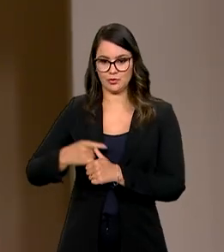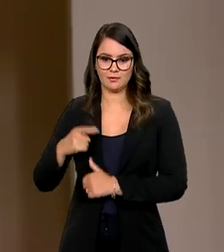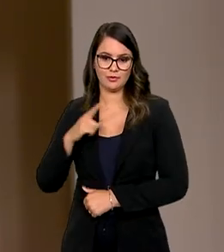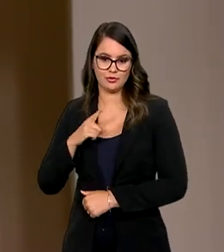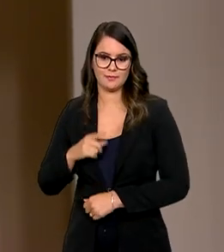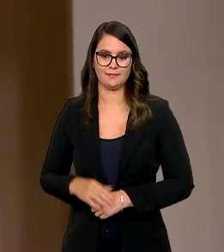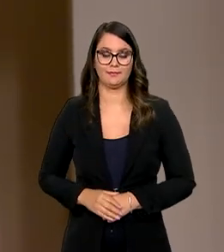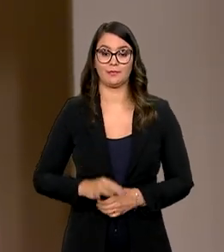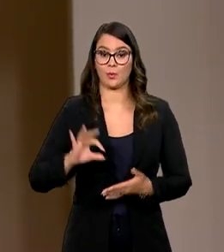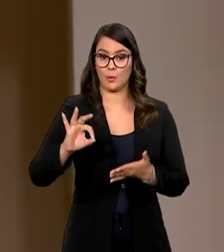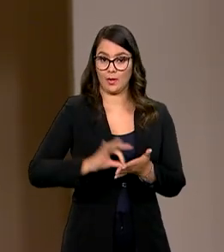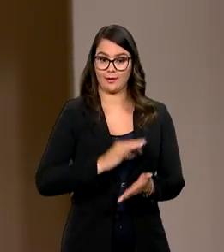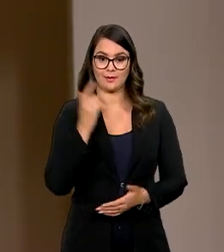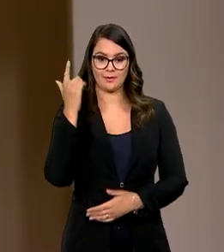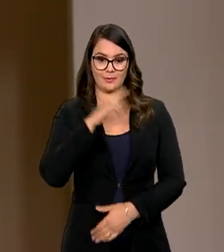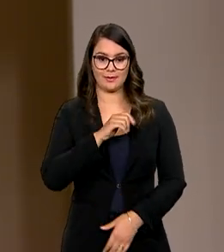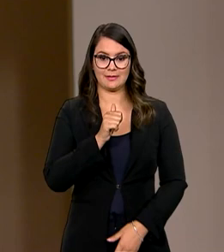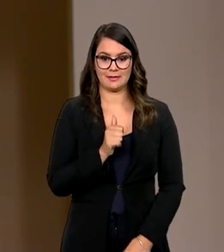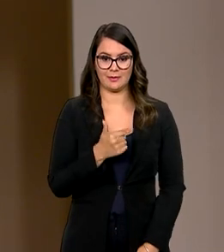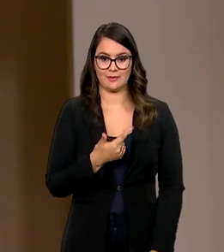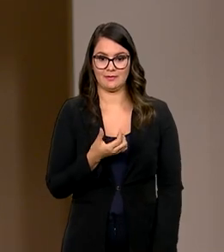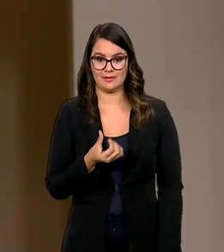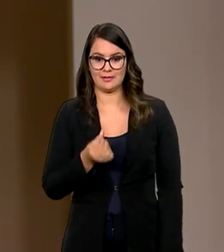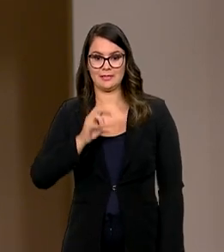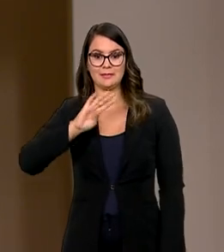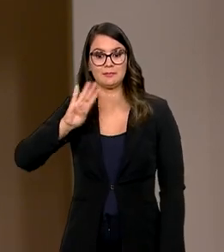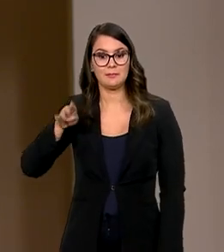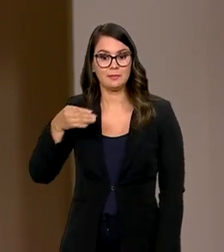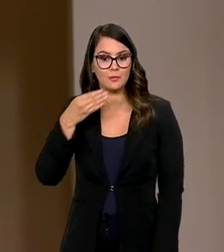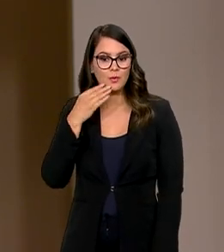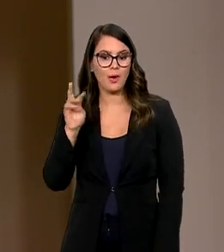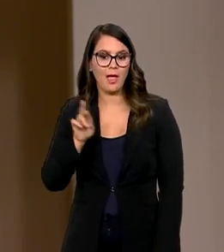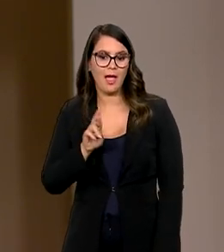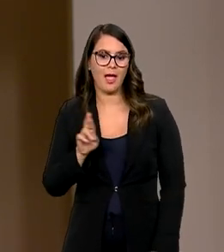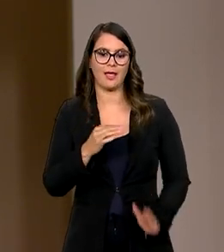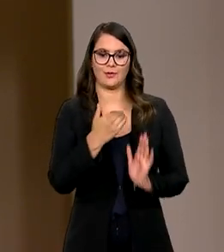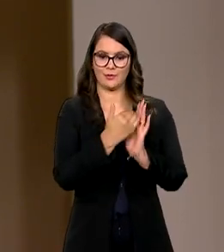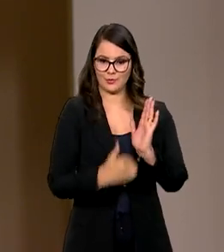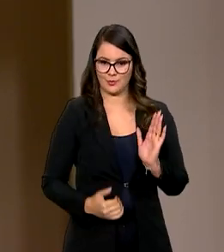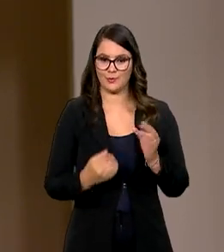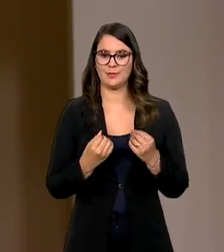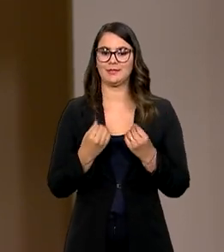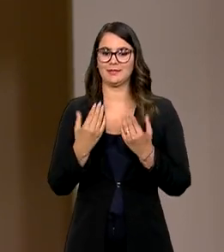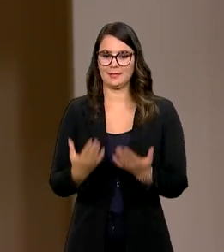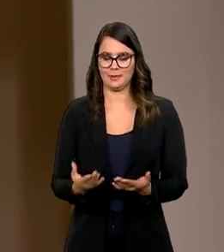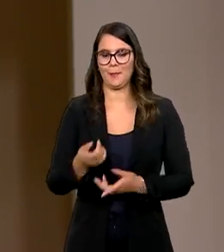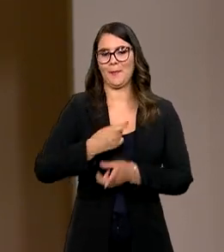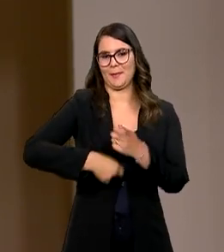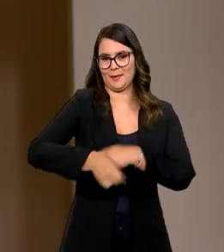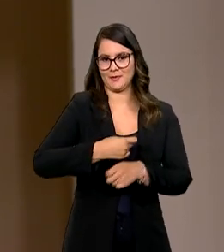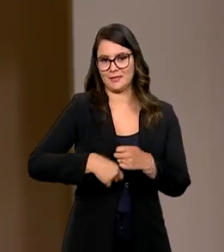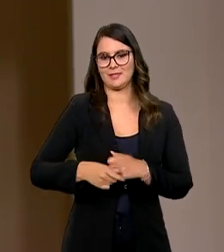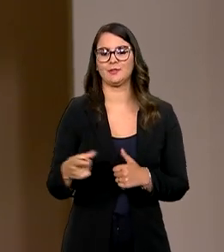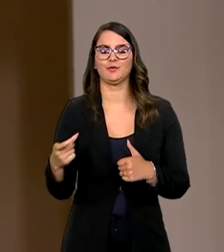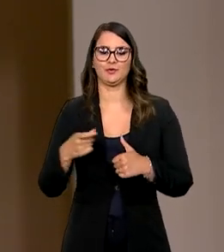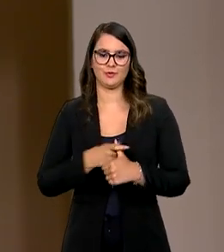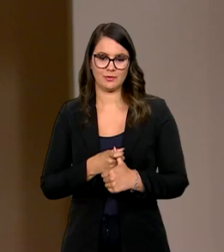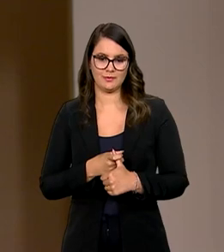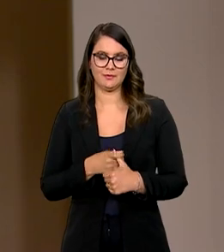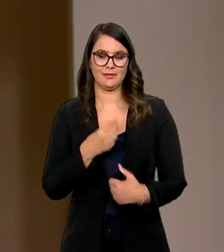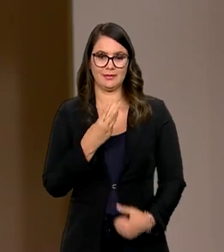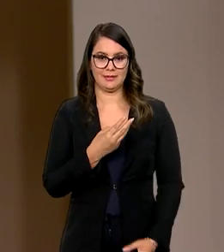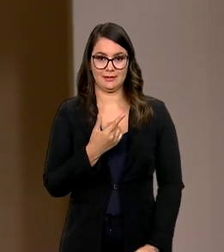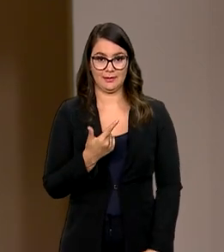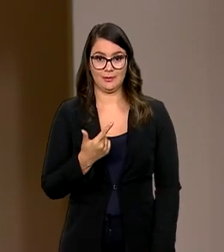O cadastro alcançou 126 bilhões de reais em descontos oferecidos para a renegociação de dívidas de